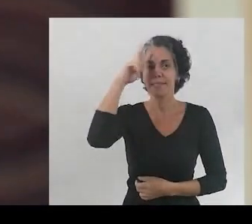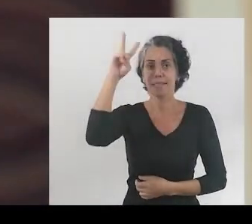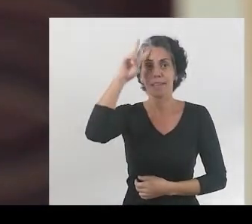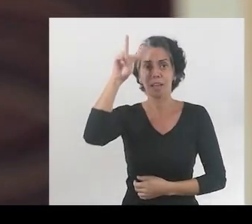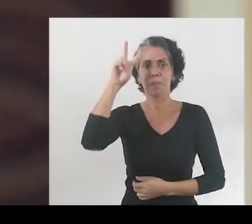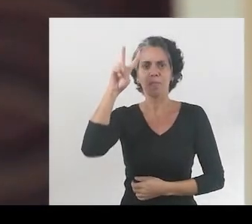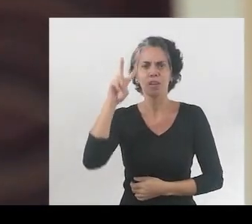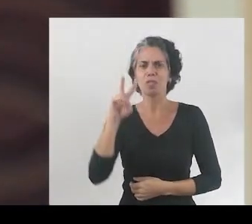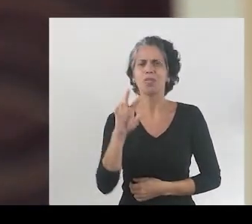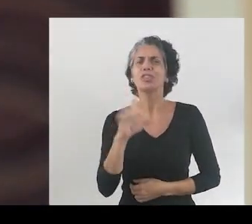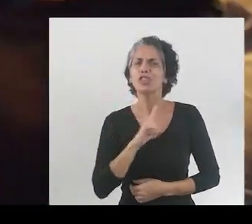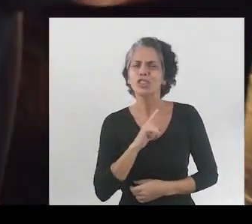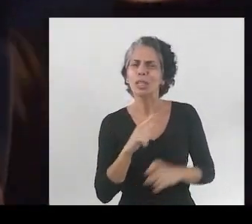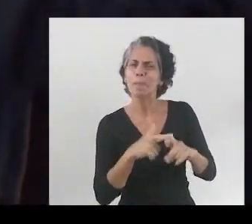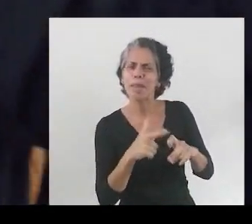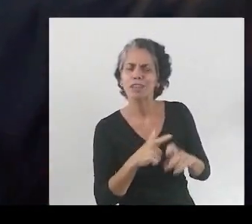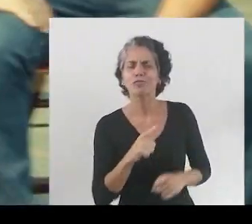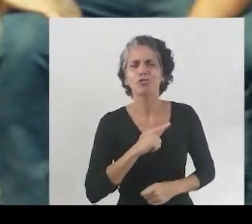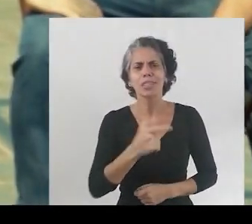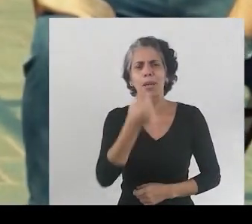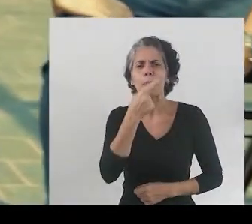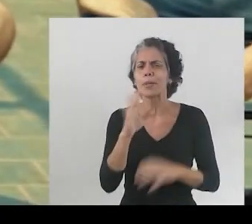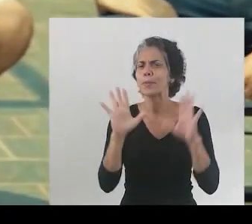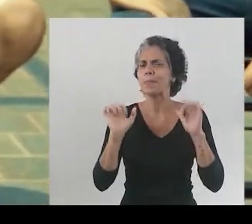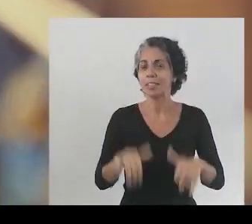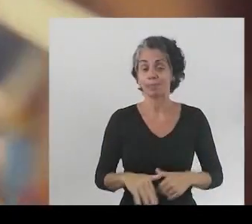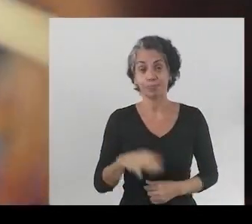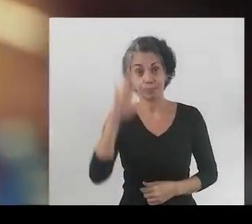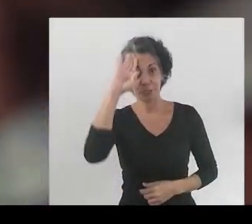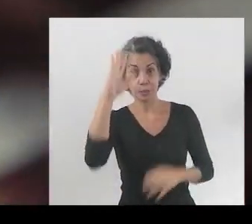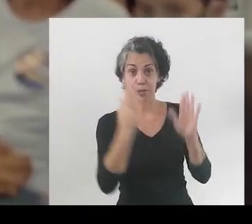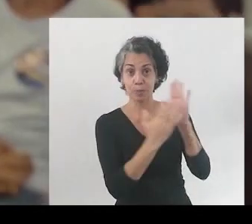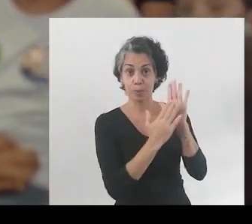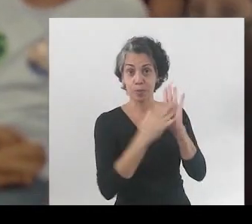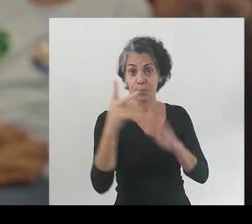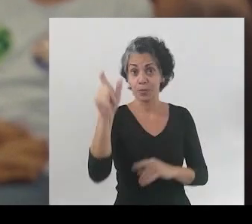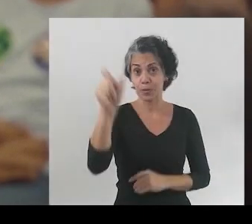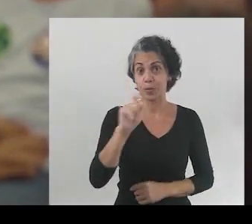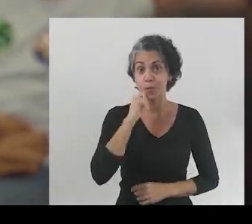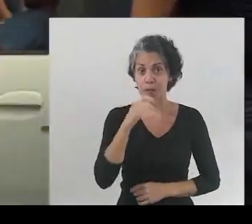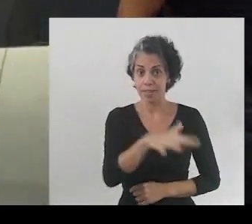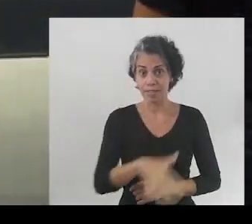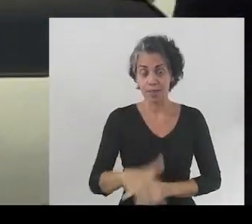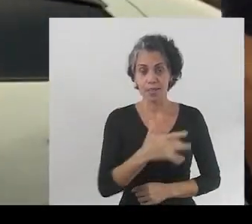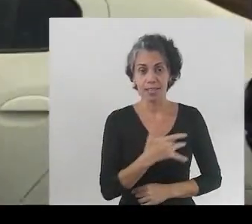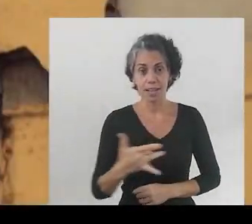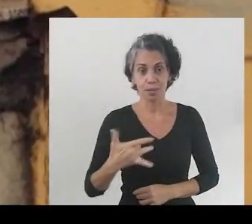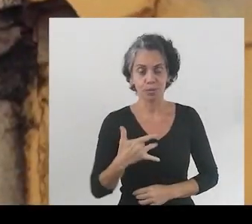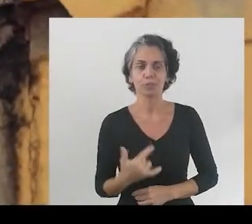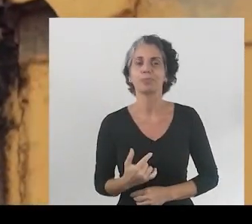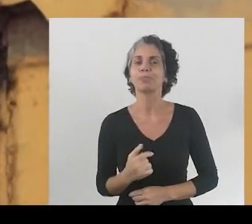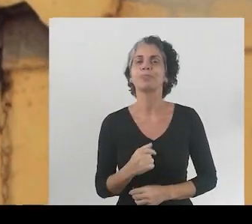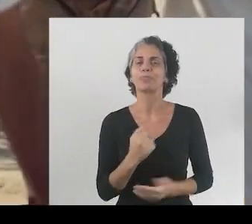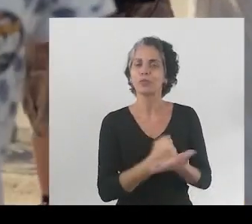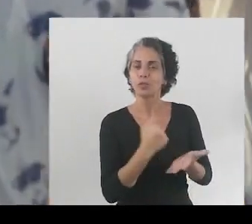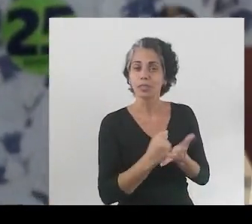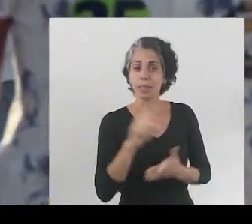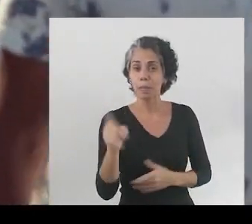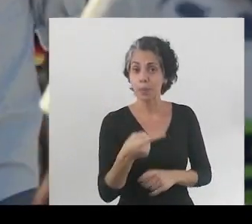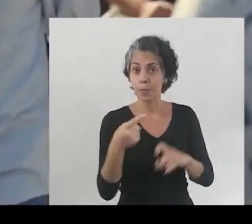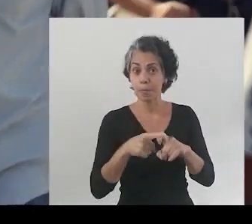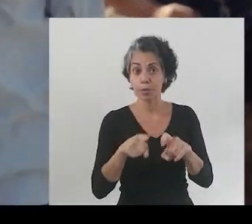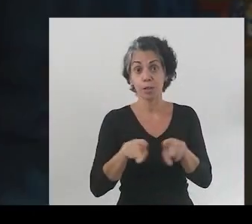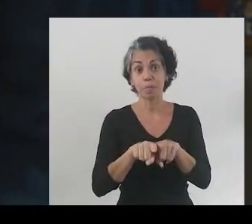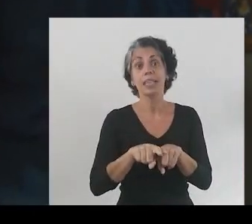Eduardo Paes é a nossa esperança. O Rio não pode mais esperar. Só um gestor competente e que conhece bem a prefeitura